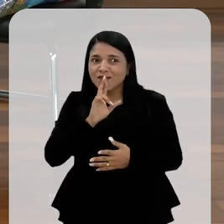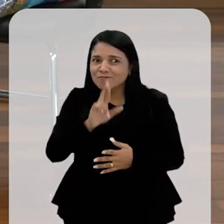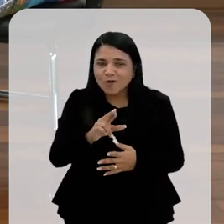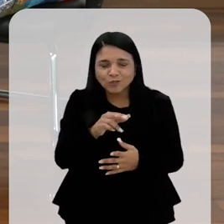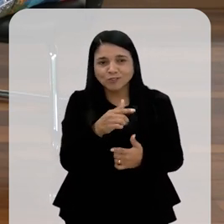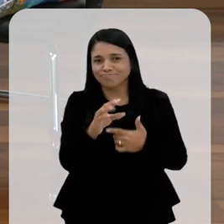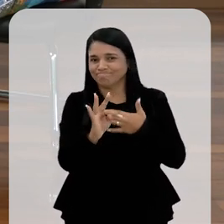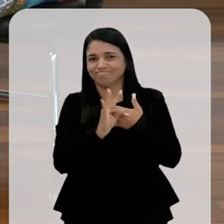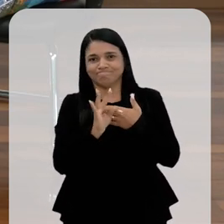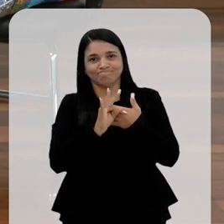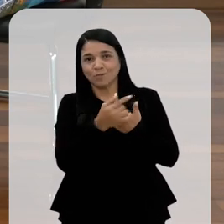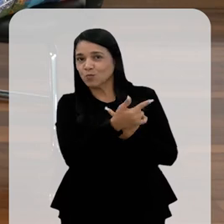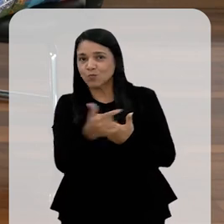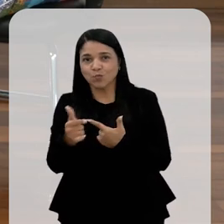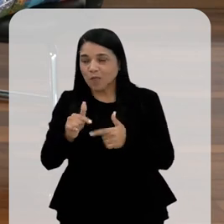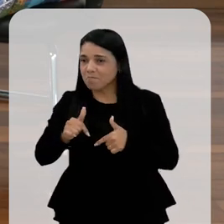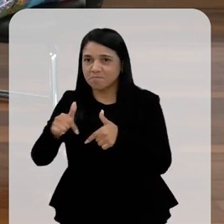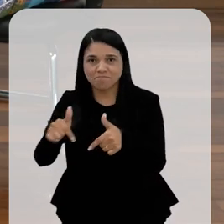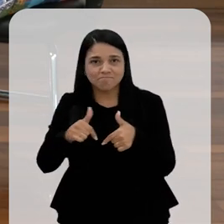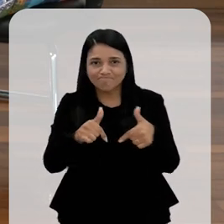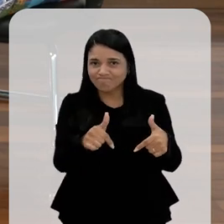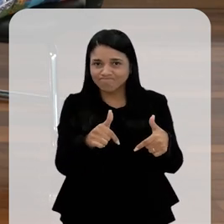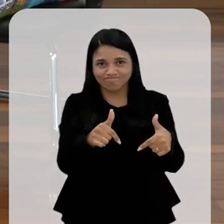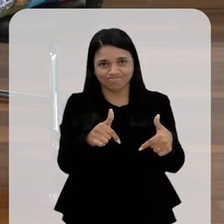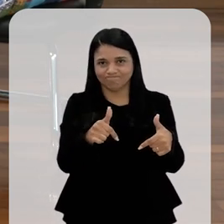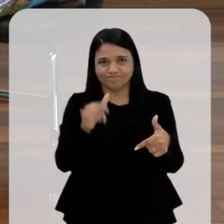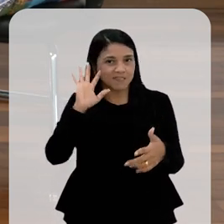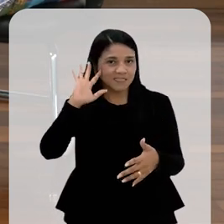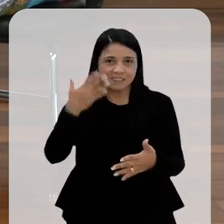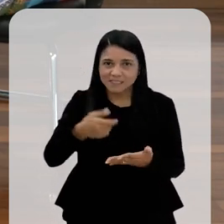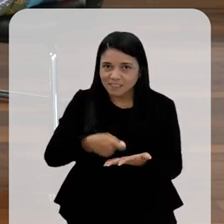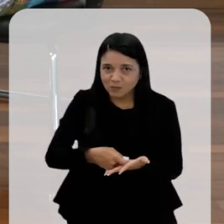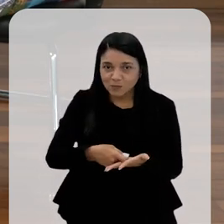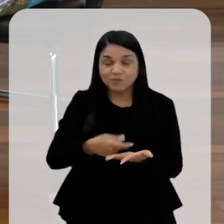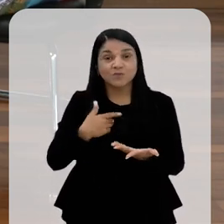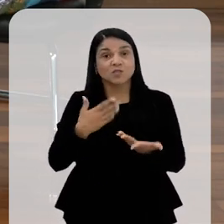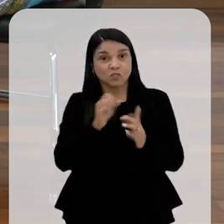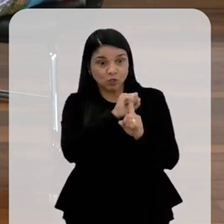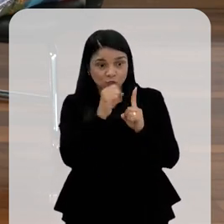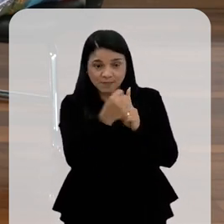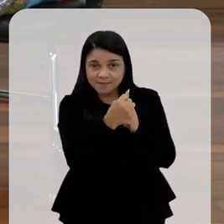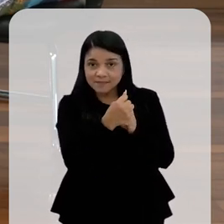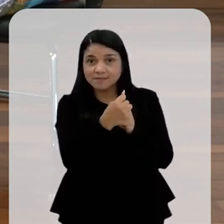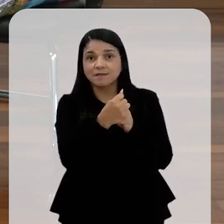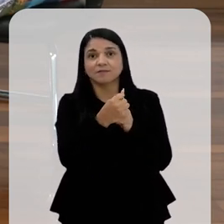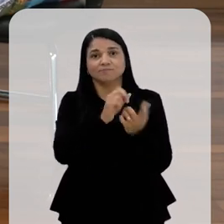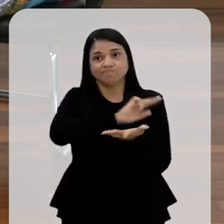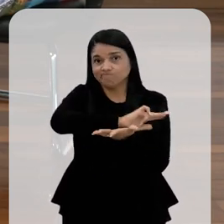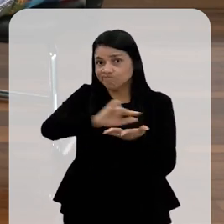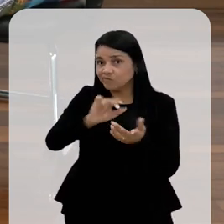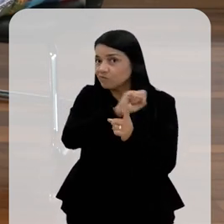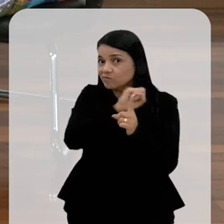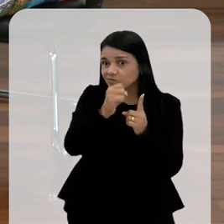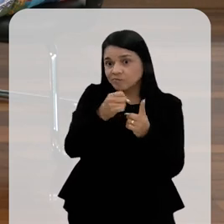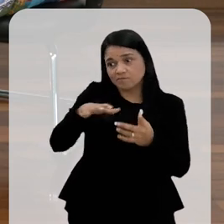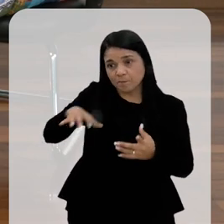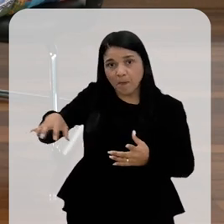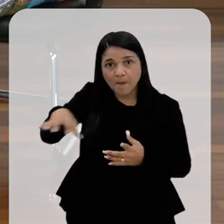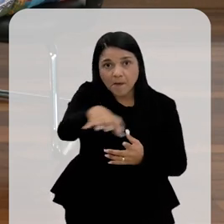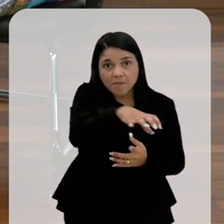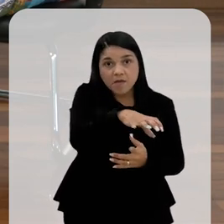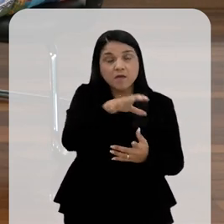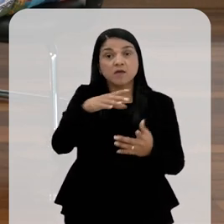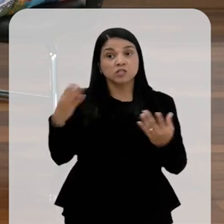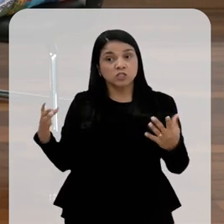tem respostas técnicas consensuais que nós possamos tomar. É preciso, enquanto sociedade e diversas sociedades, diversos